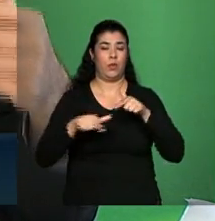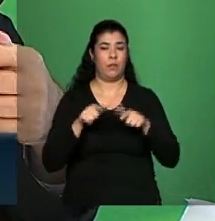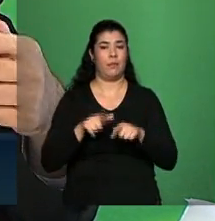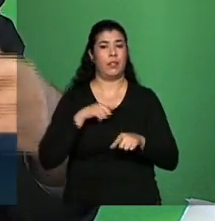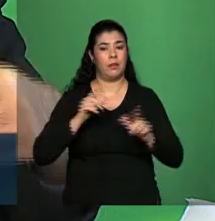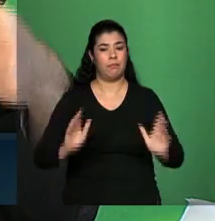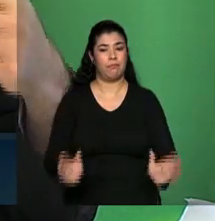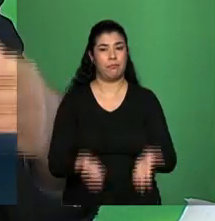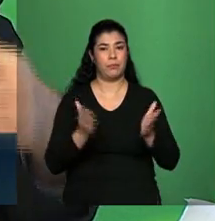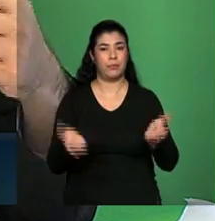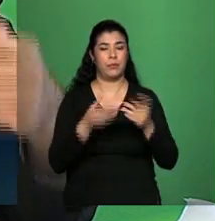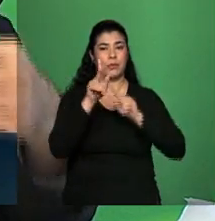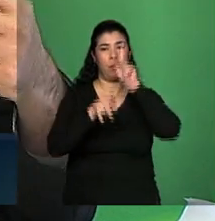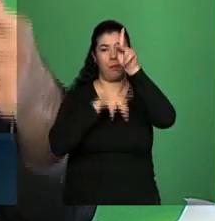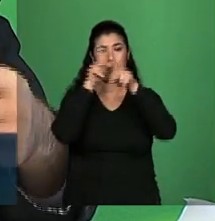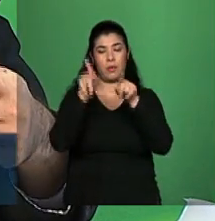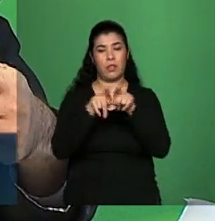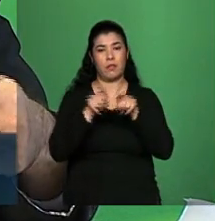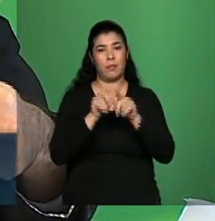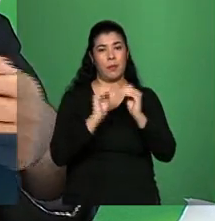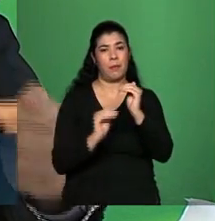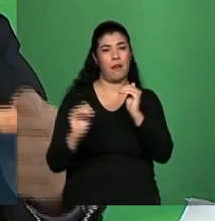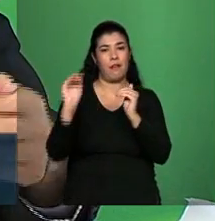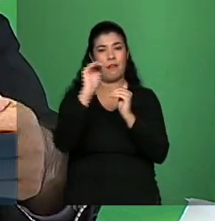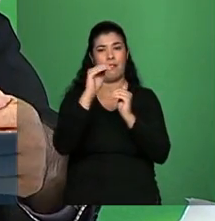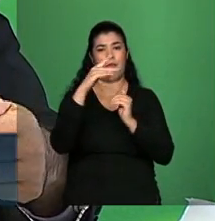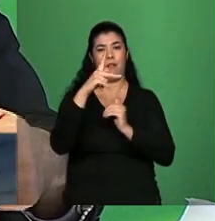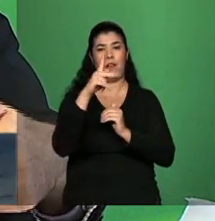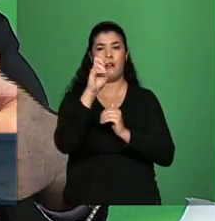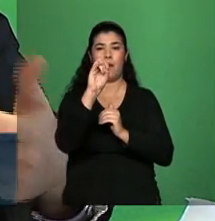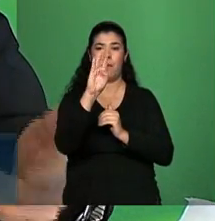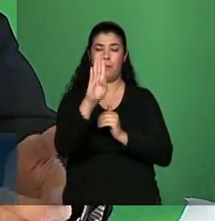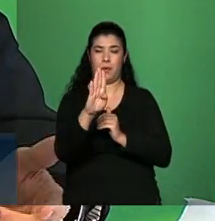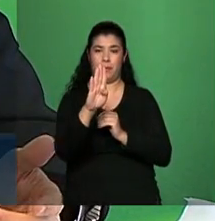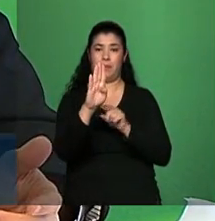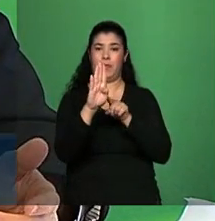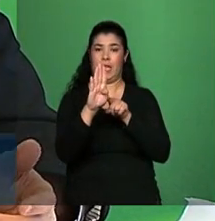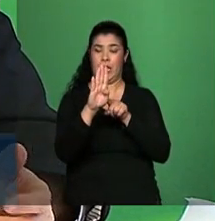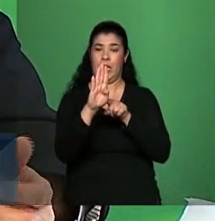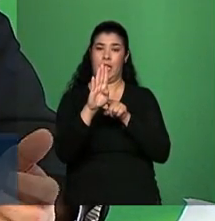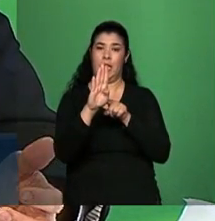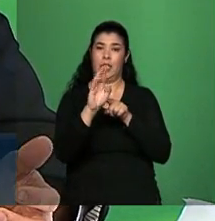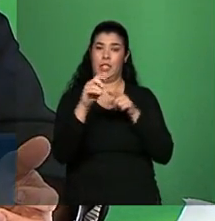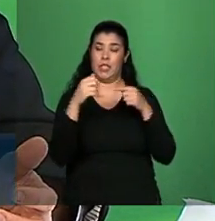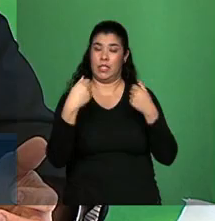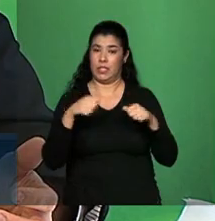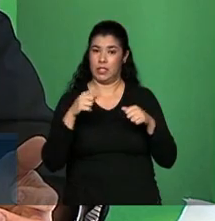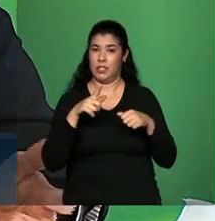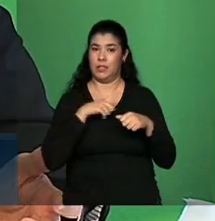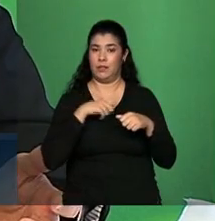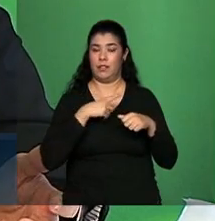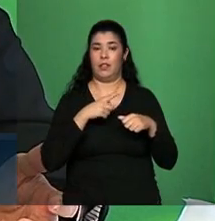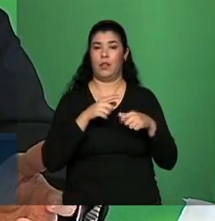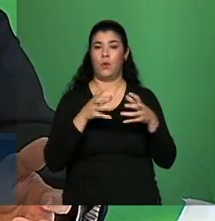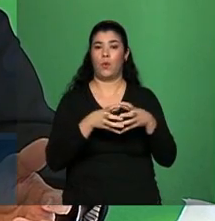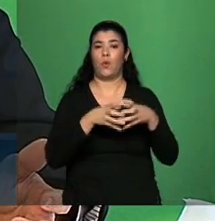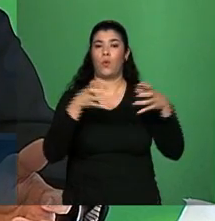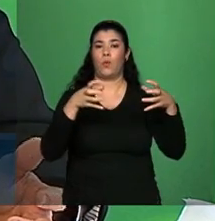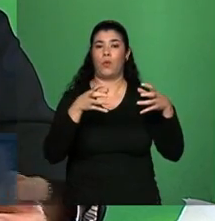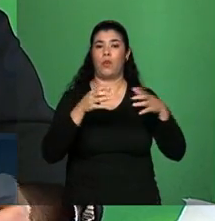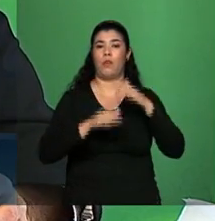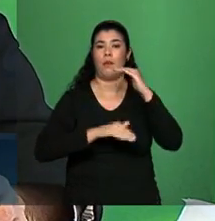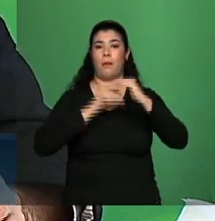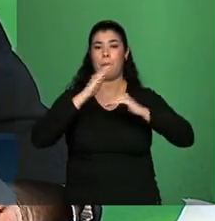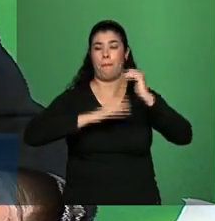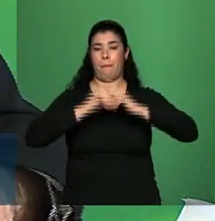gente trabalhando para o nosso PIB poder crescer mais. porque sem mais uma força de trabalho maior, é muito difícil você ter um